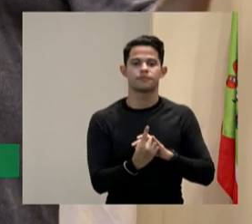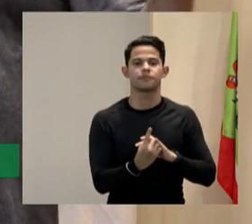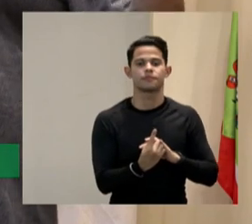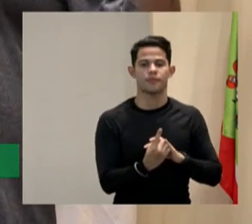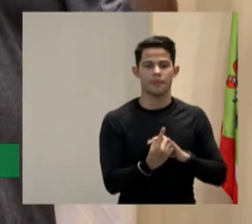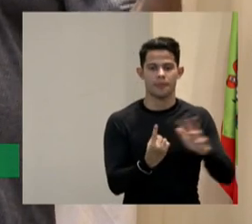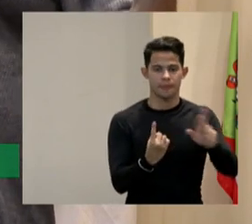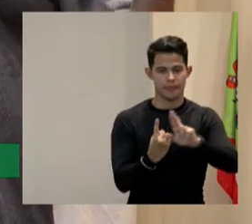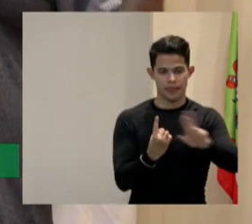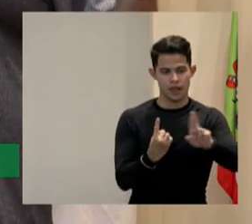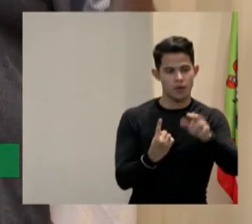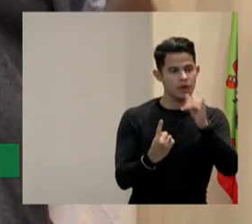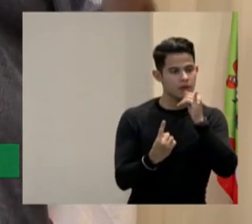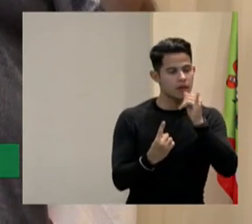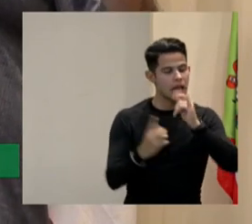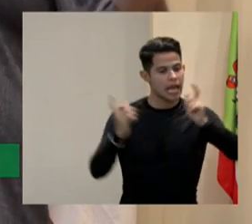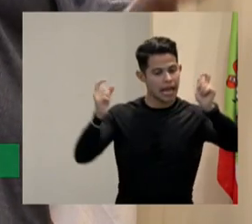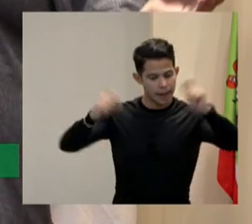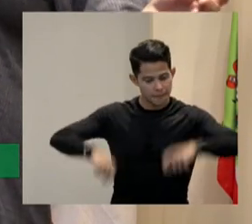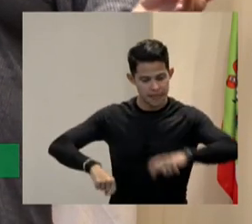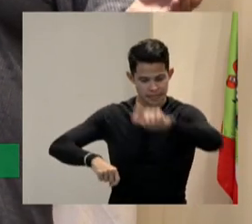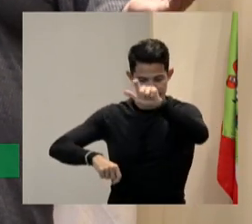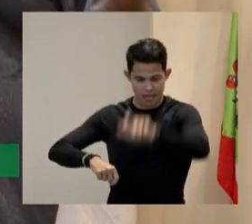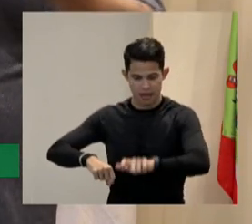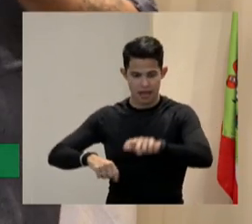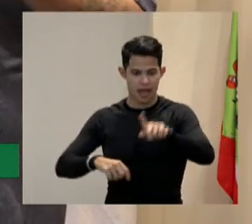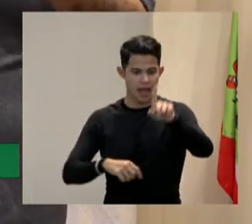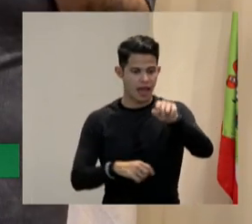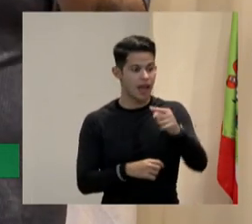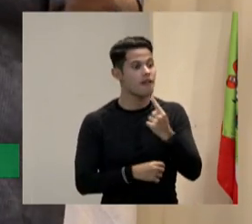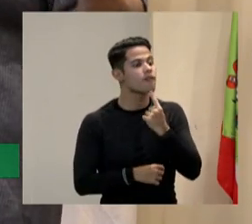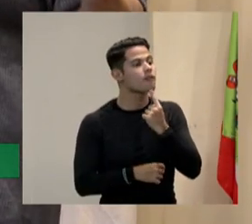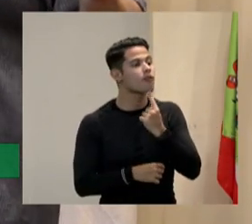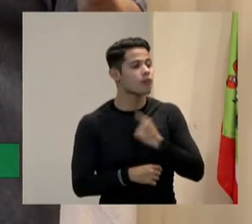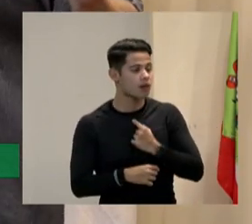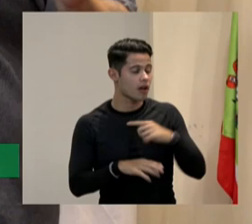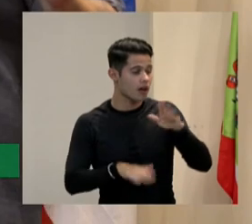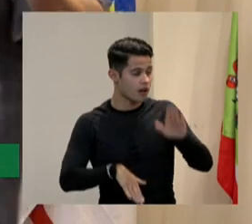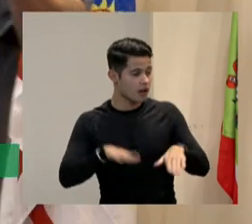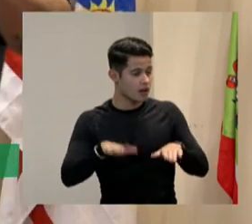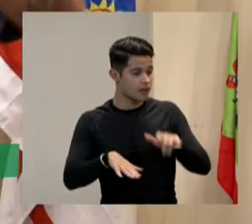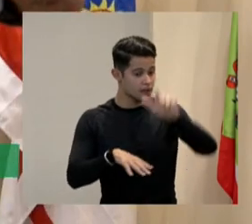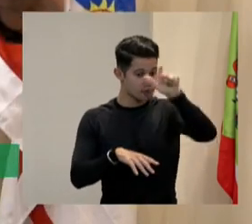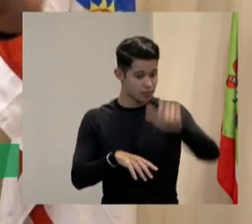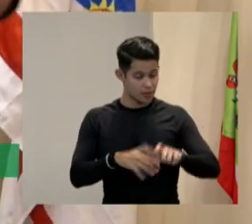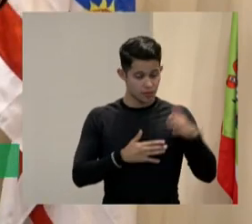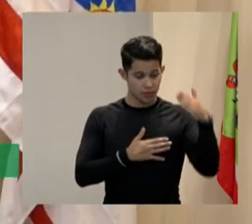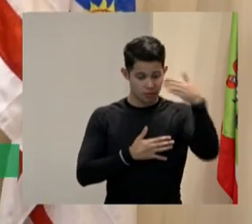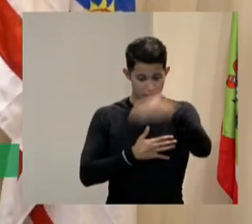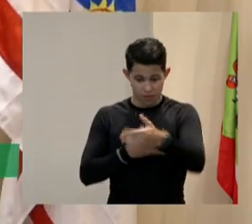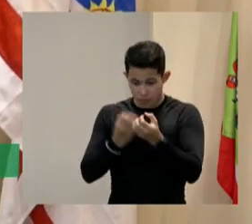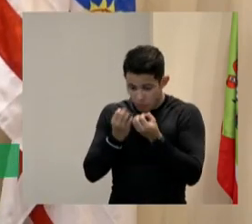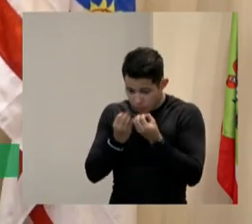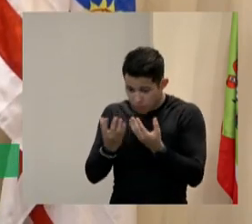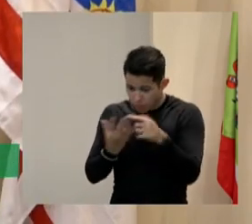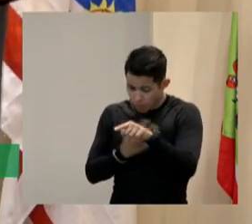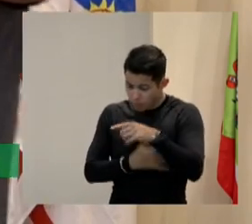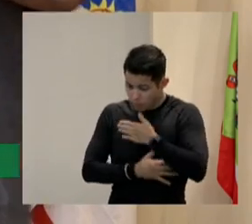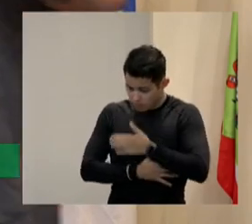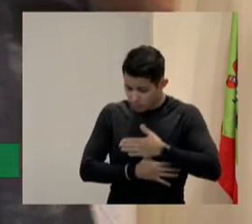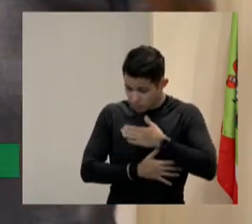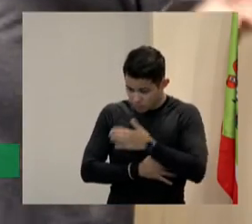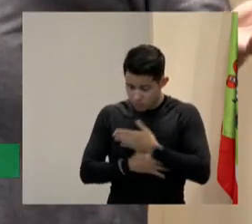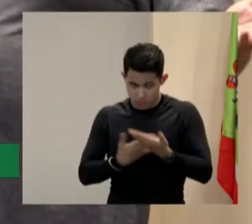não é a questão da capacidade é a vontade dele às vezes ele está bem ali e isso acontece também com